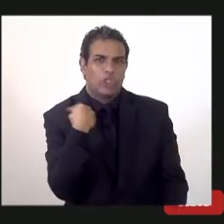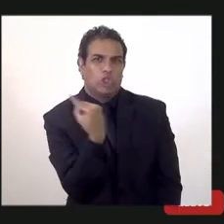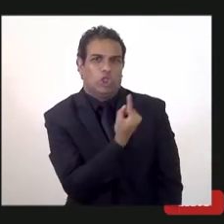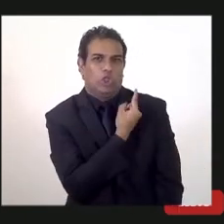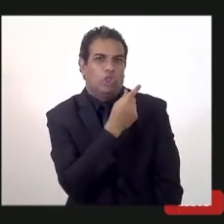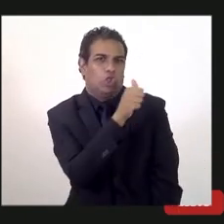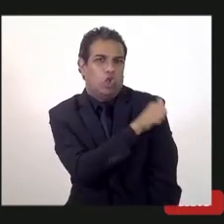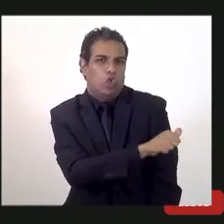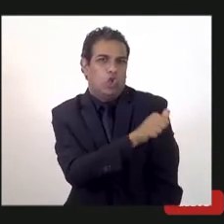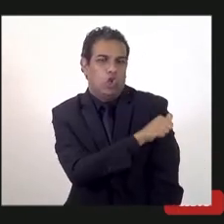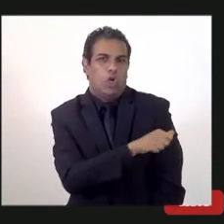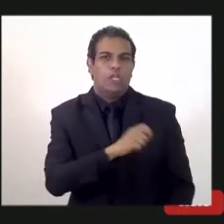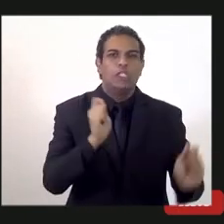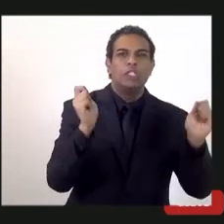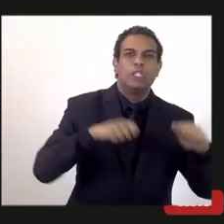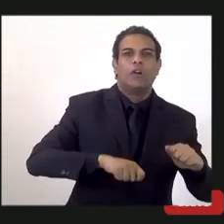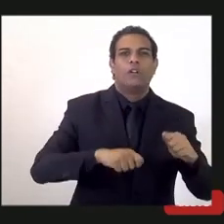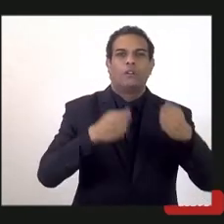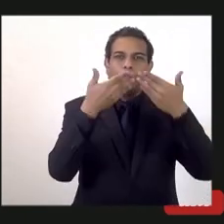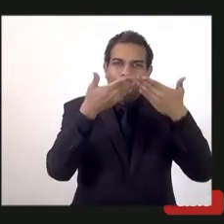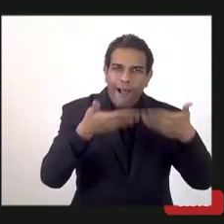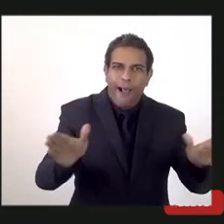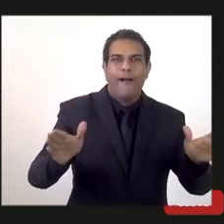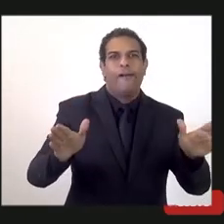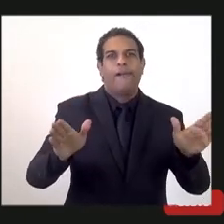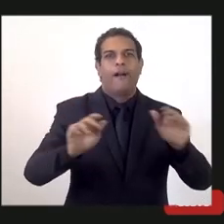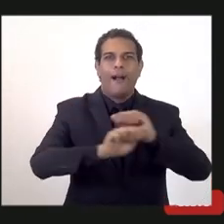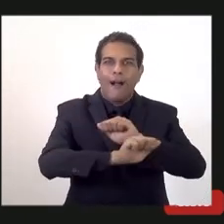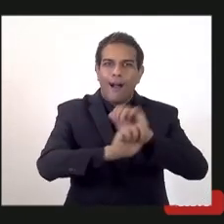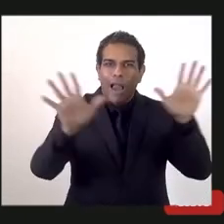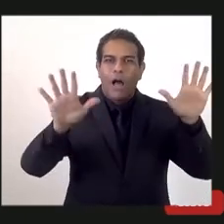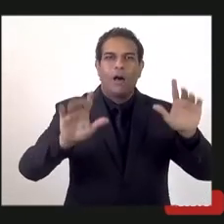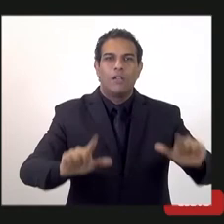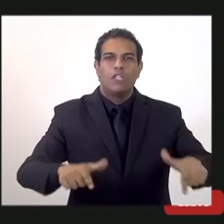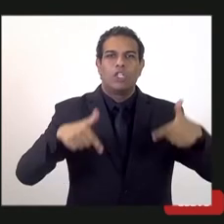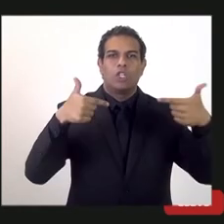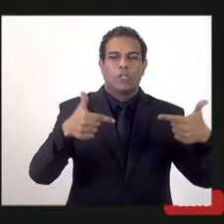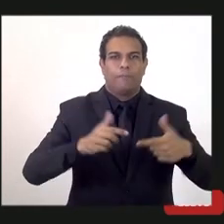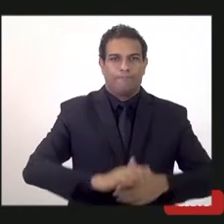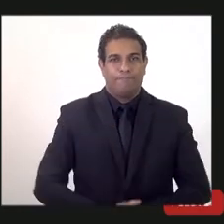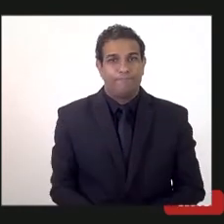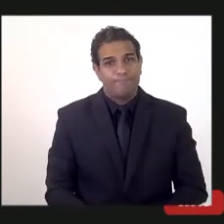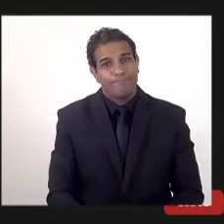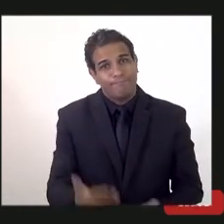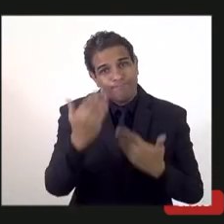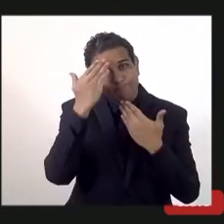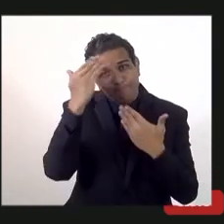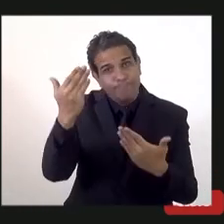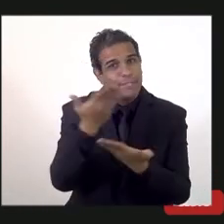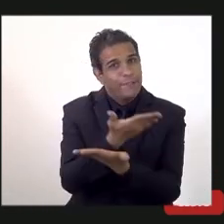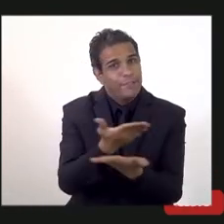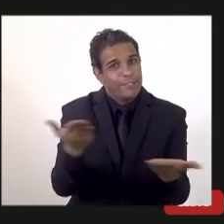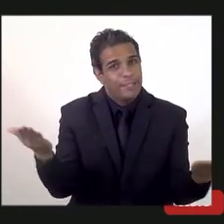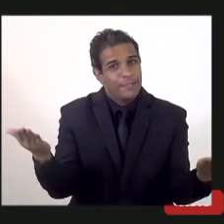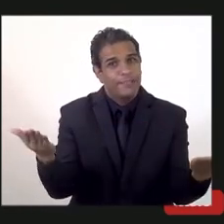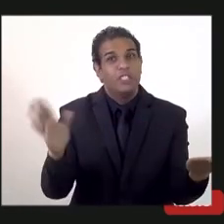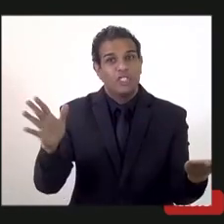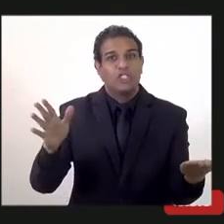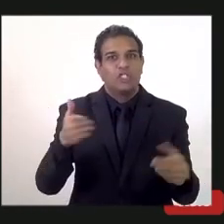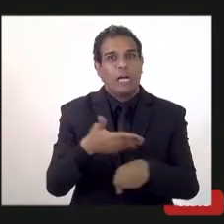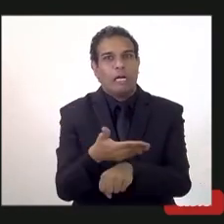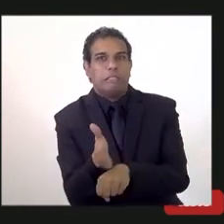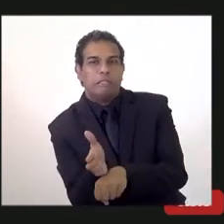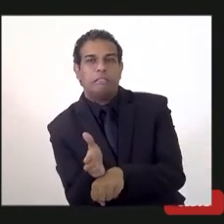Janeiro, principalmente agora na nossa cidade, acho que está bem claro e o caminho para onde a gente tem que seguir. Bom, muito obrigado, acho que passei um